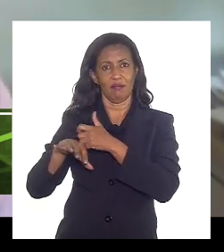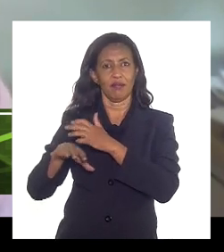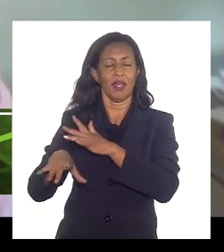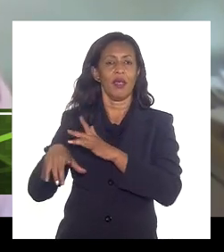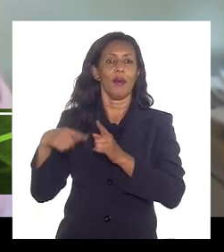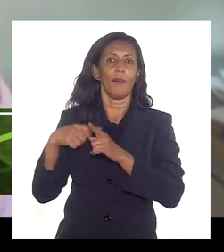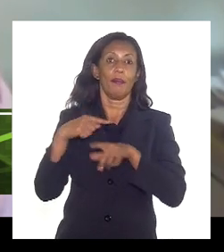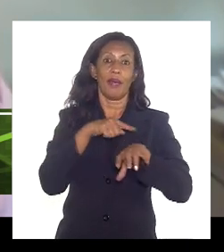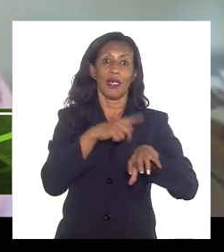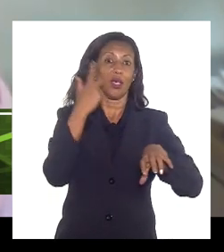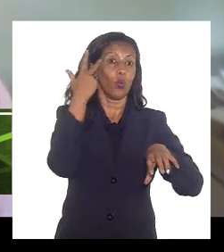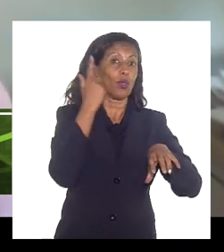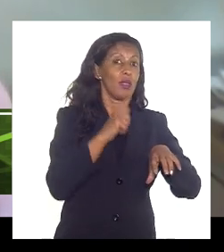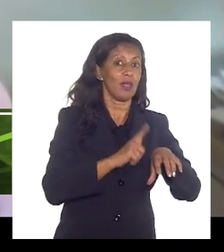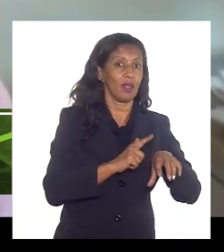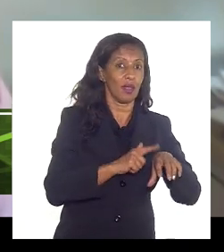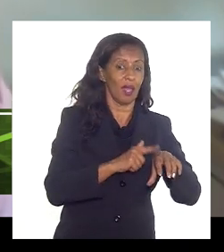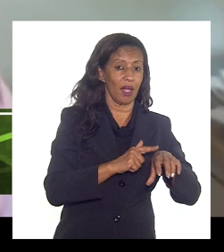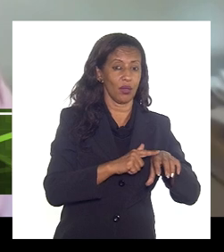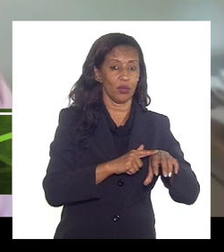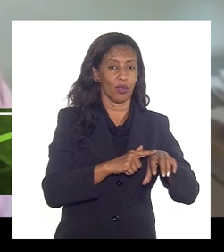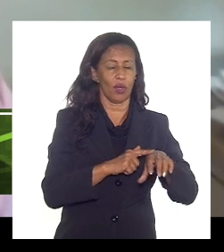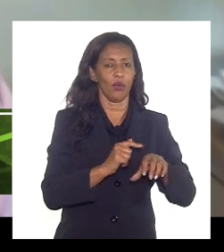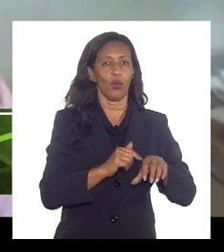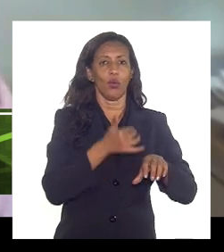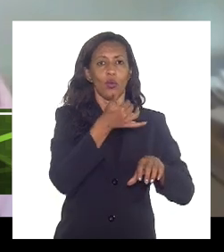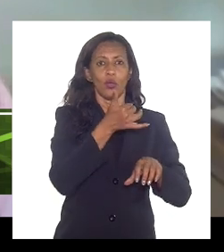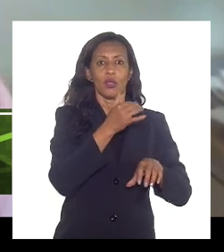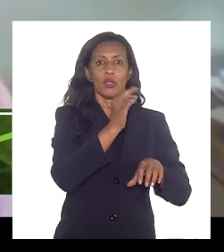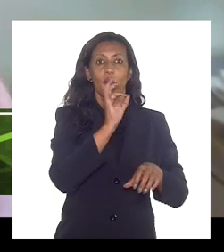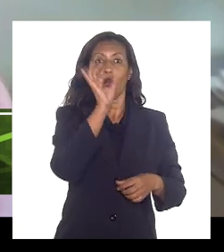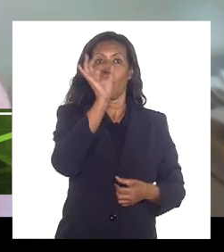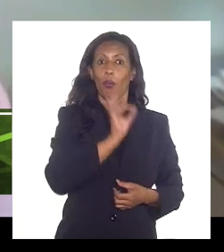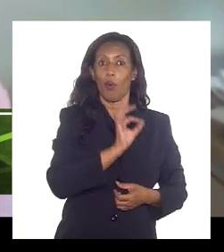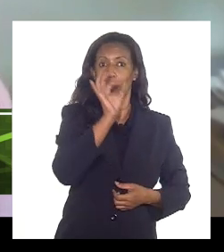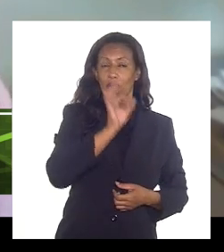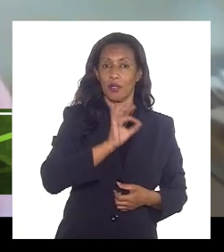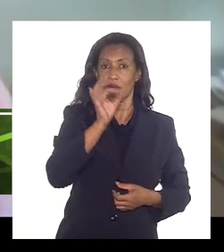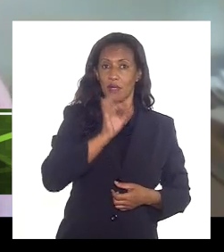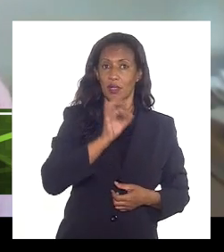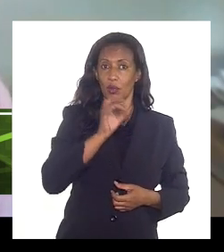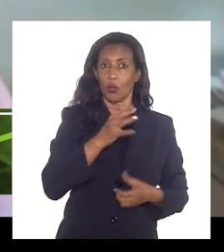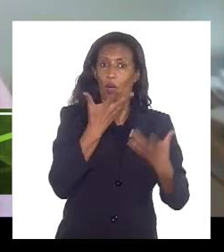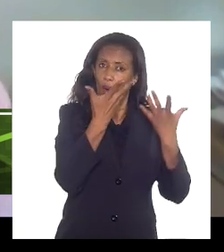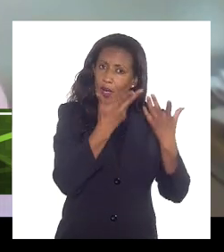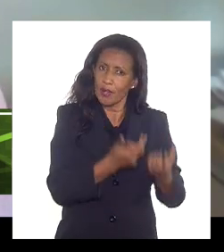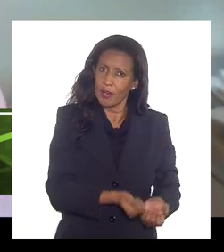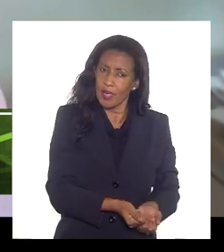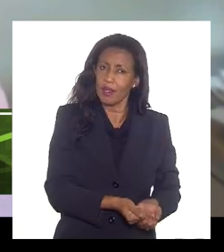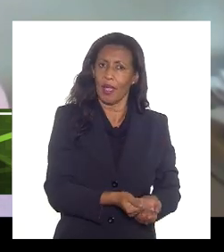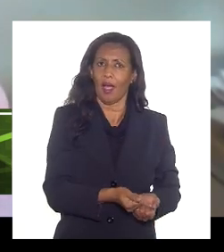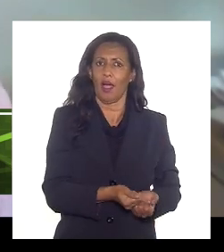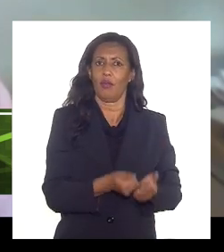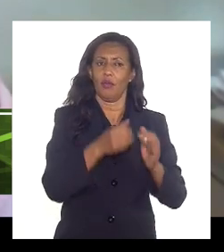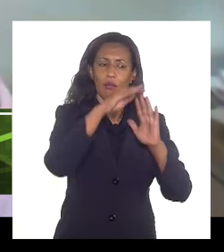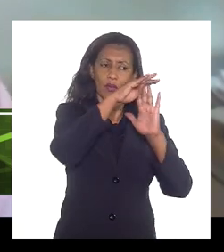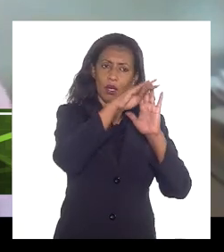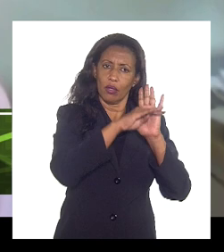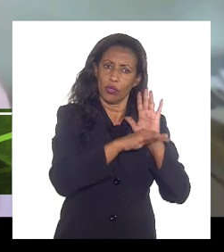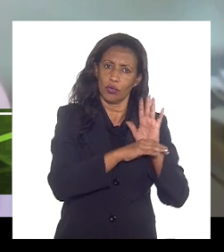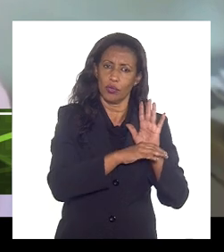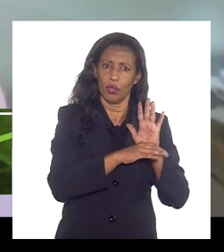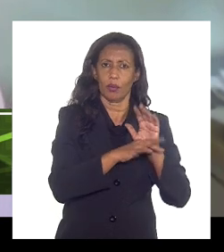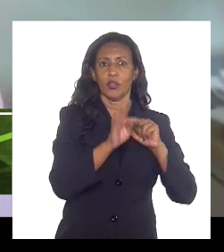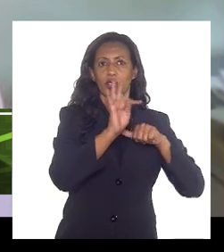natural venha com um percentual de contaminantes aceitáveis pelas normas técnicas